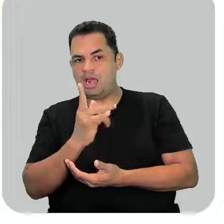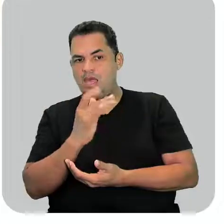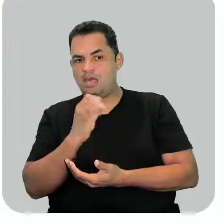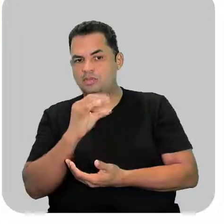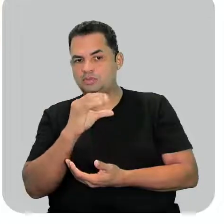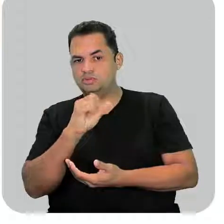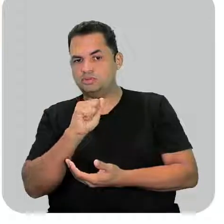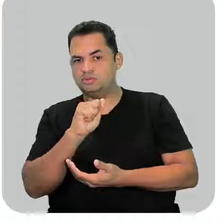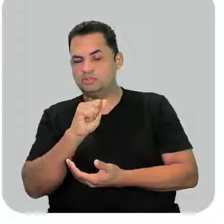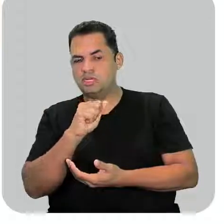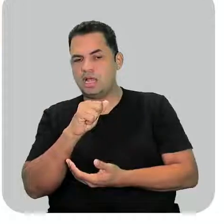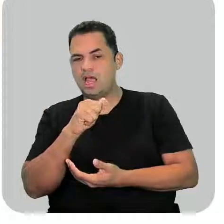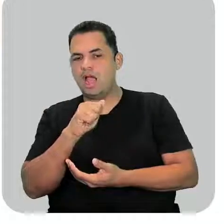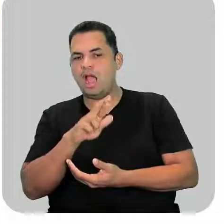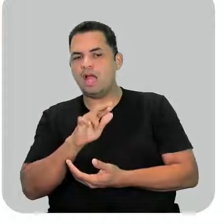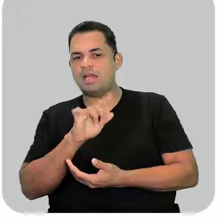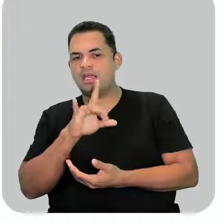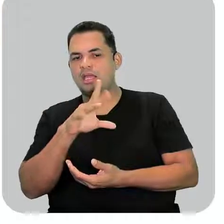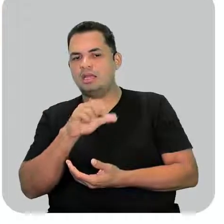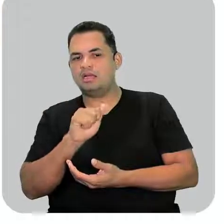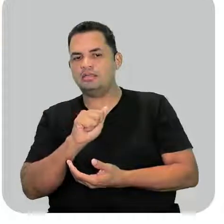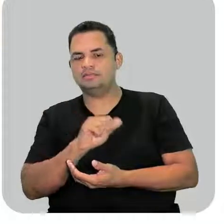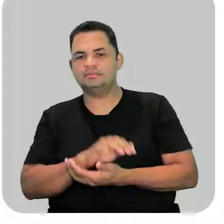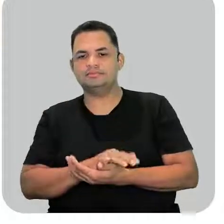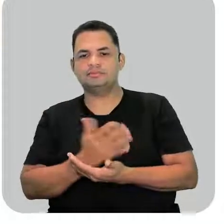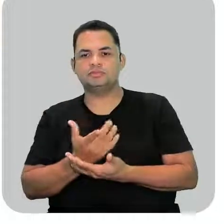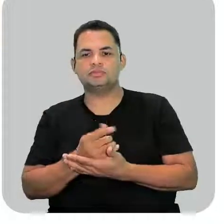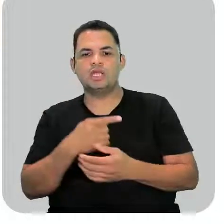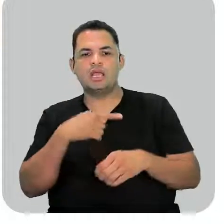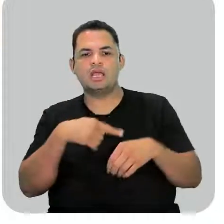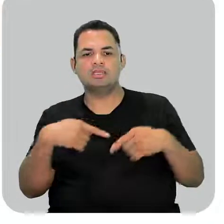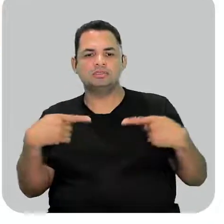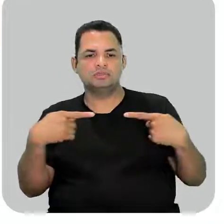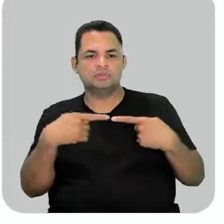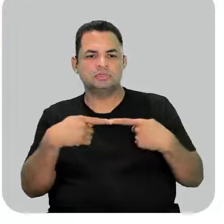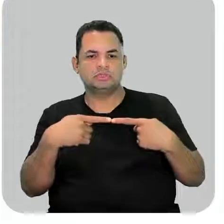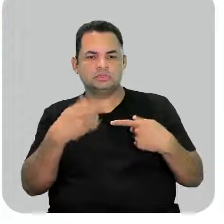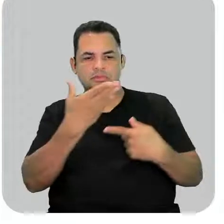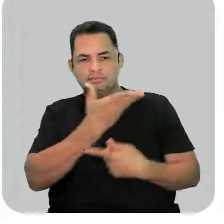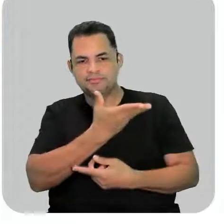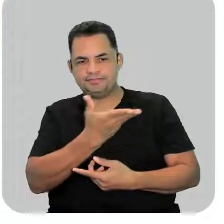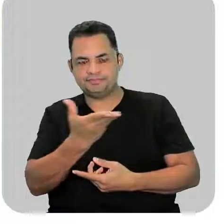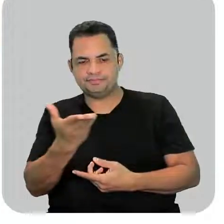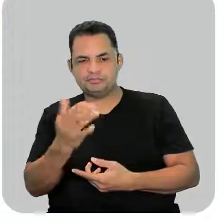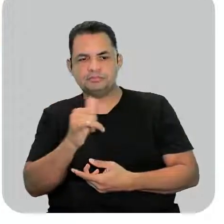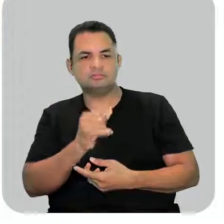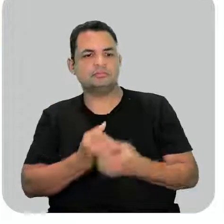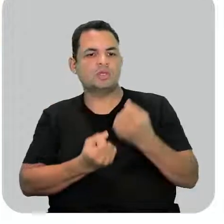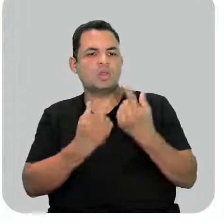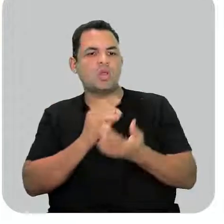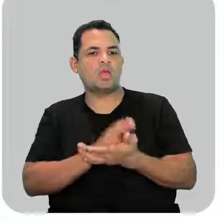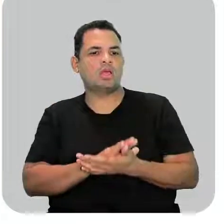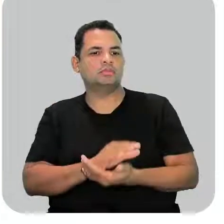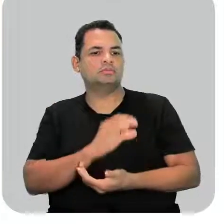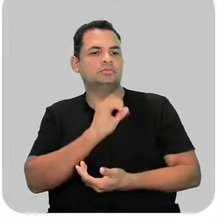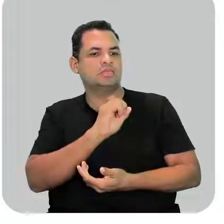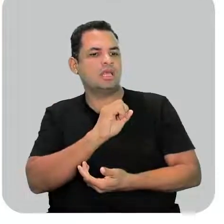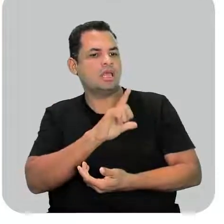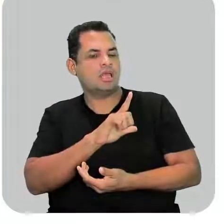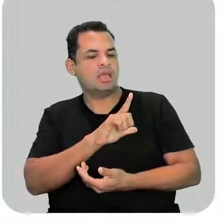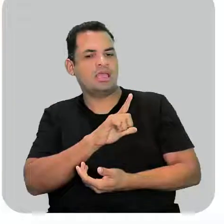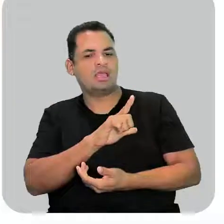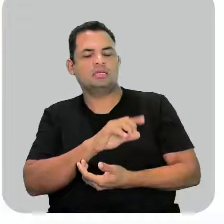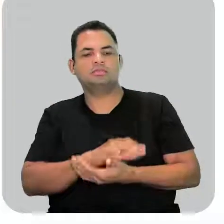quando o halogênio está ligado diretamente a um anel benzênico. E aí alguns exemplos, clorobenzeno.